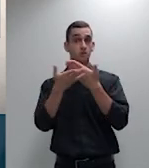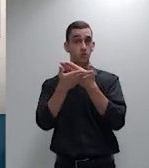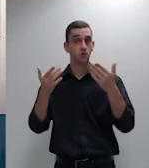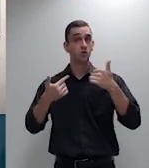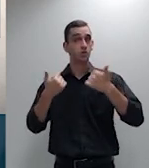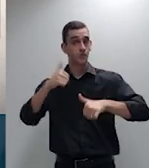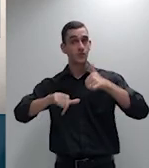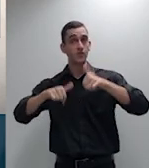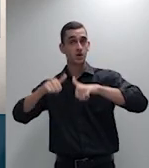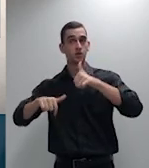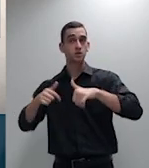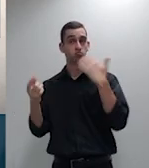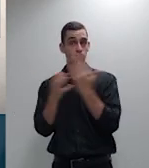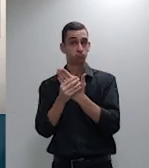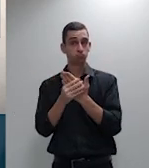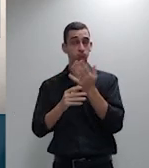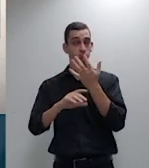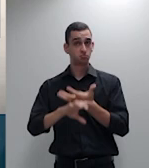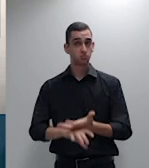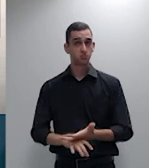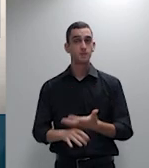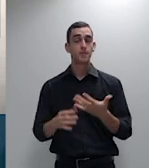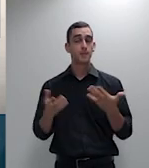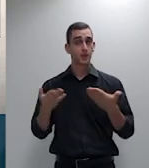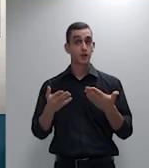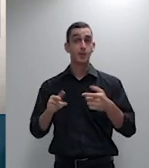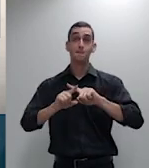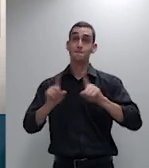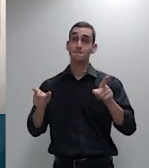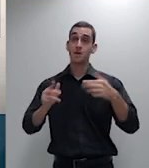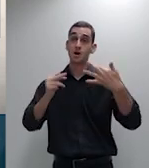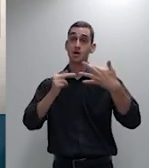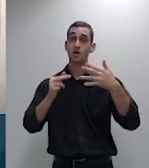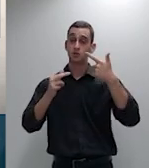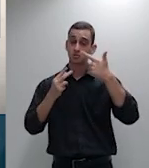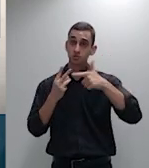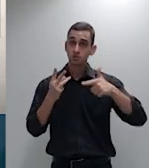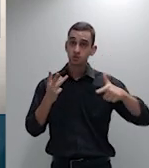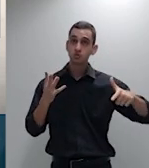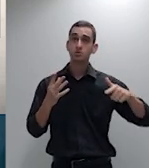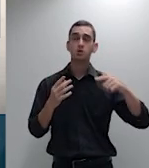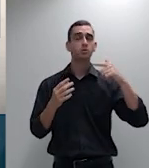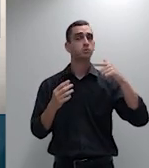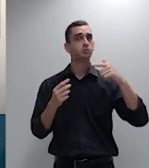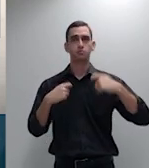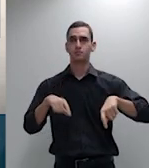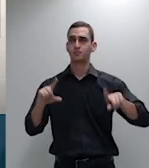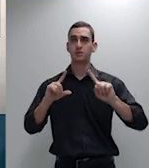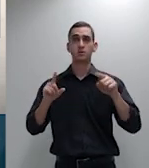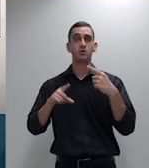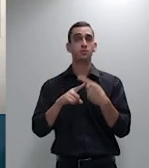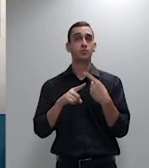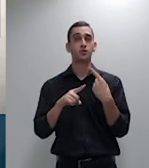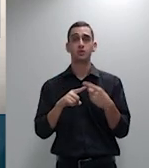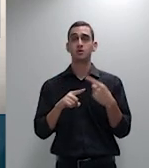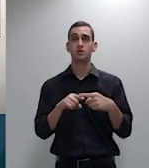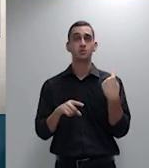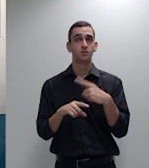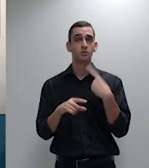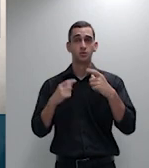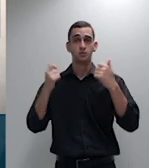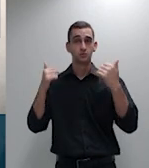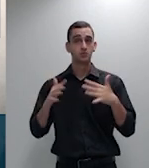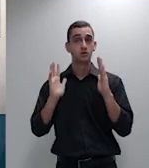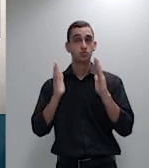mas não em recurso repetitivo até porque estamos tratando aqui de planos coletivos e